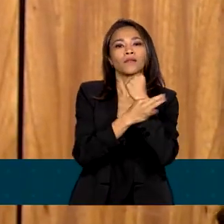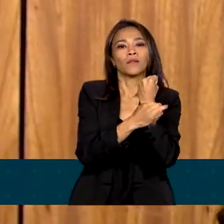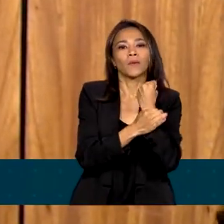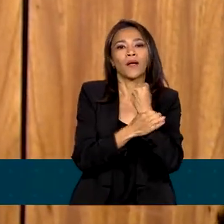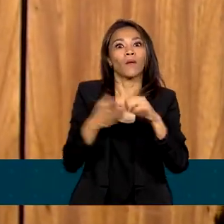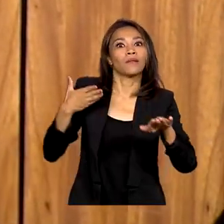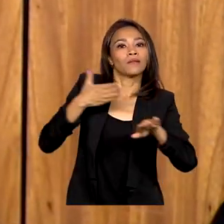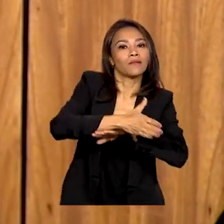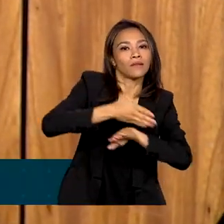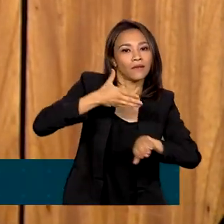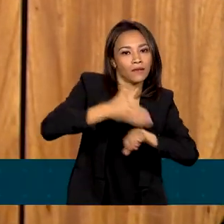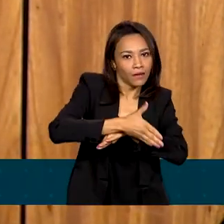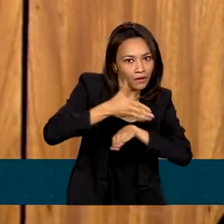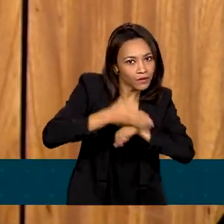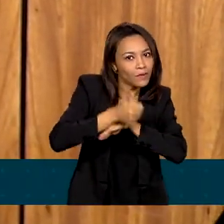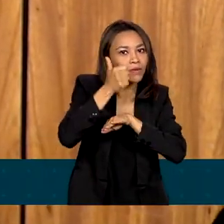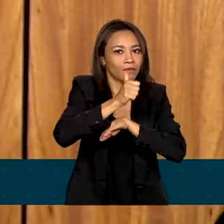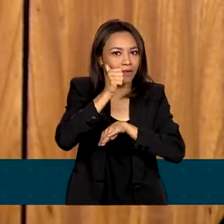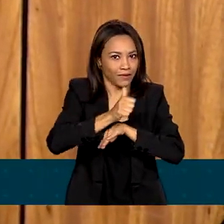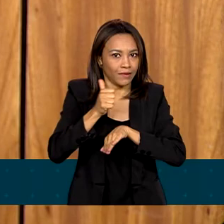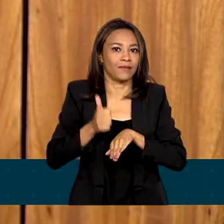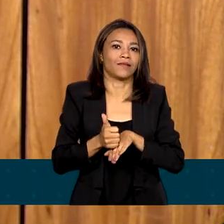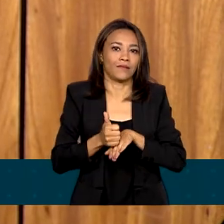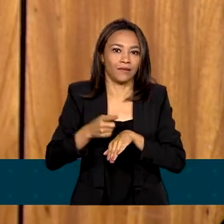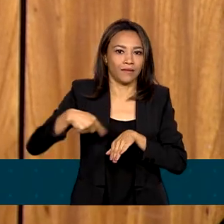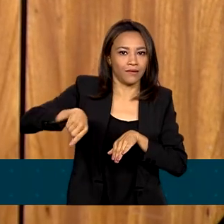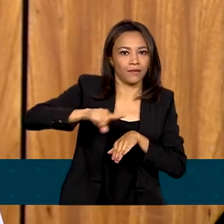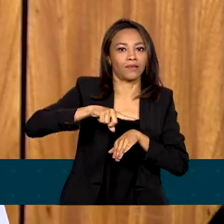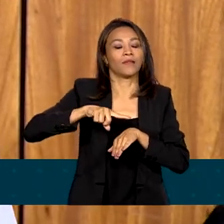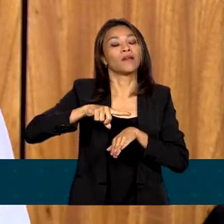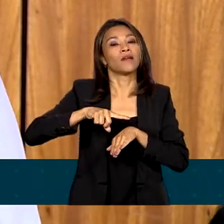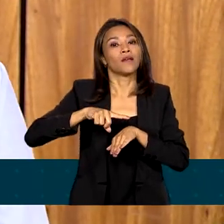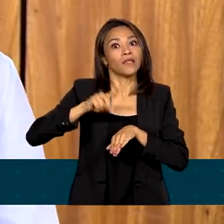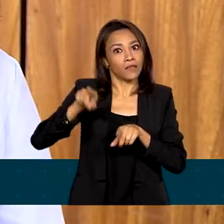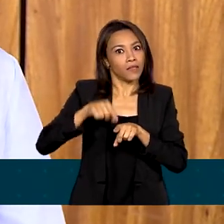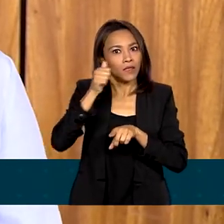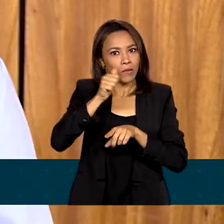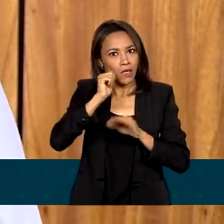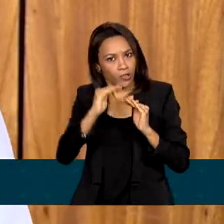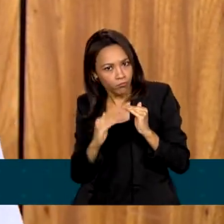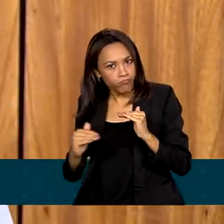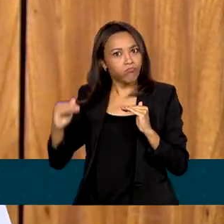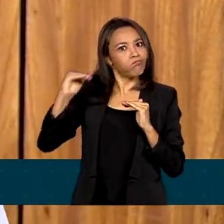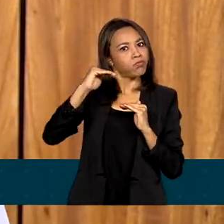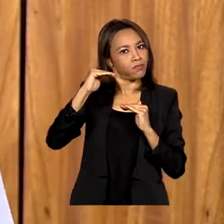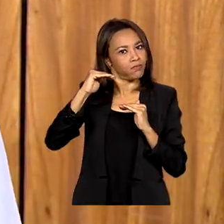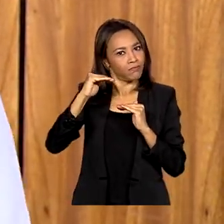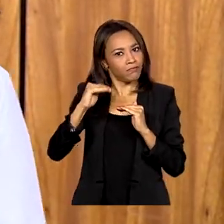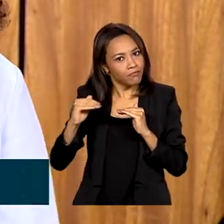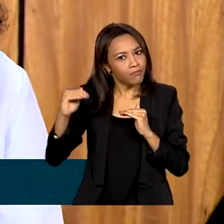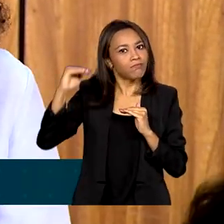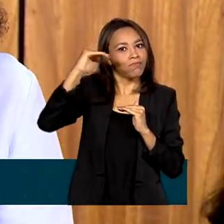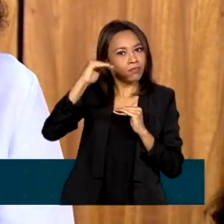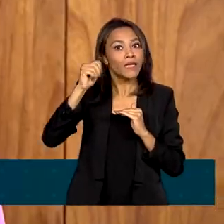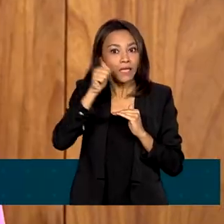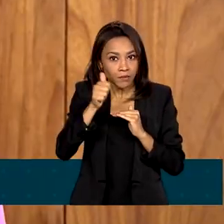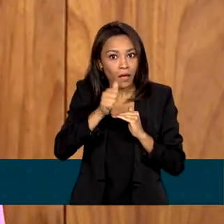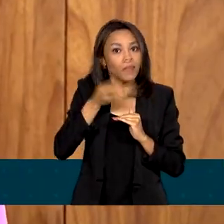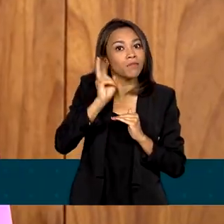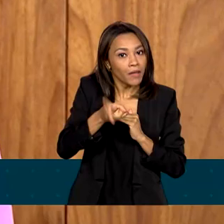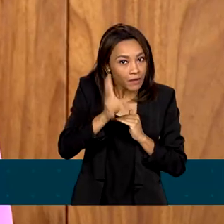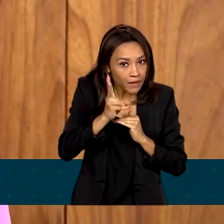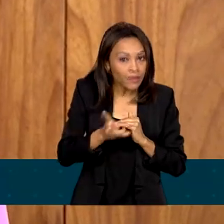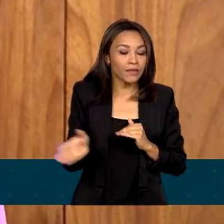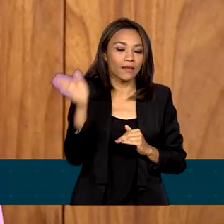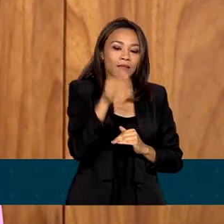acesso, é garantir a ascensão, é garantir a permanência. A